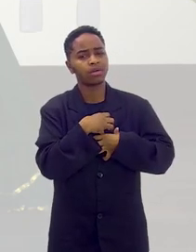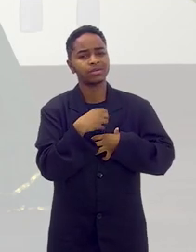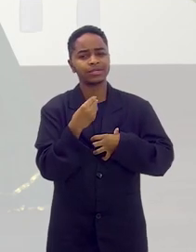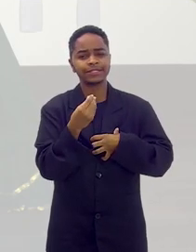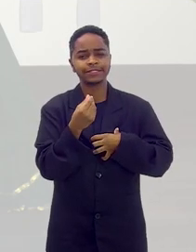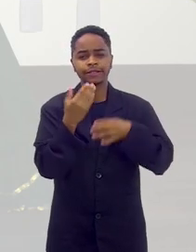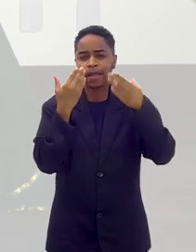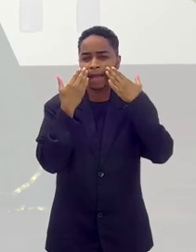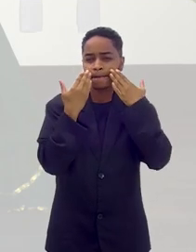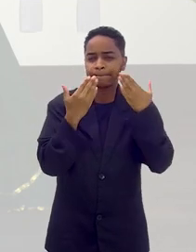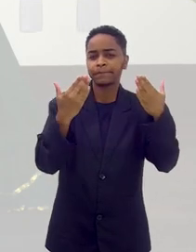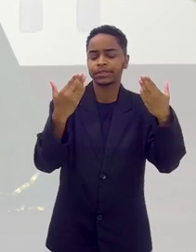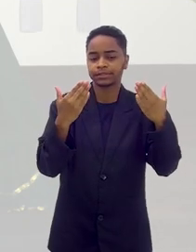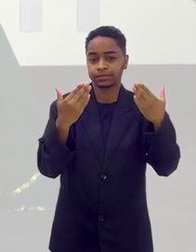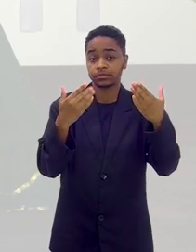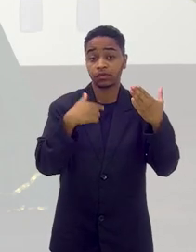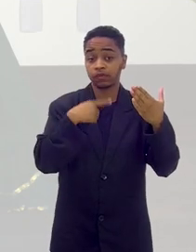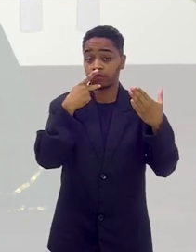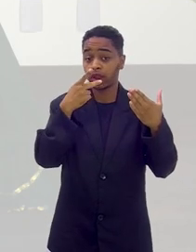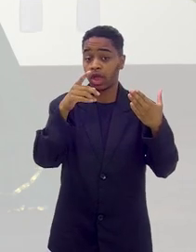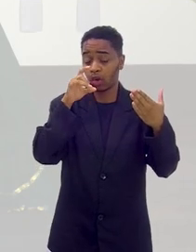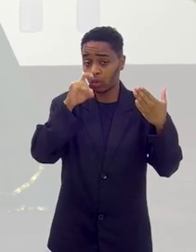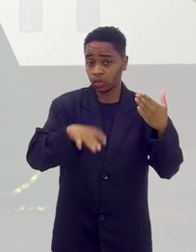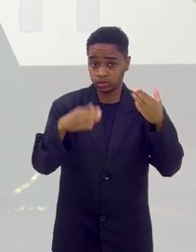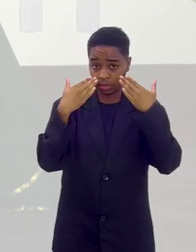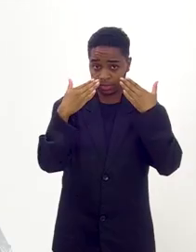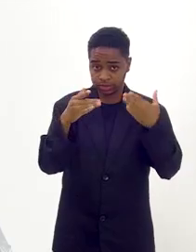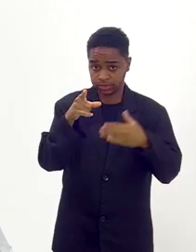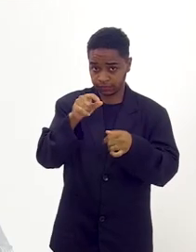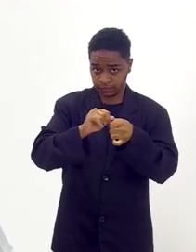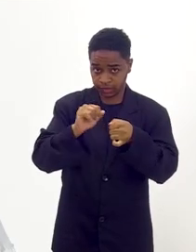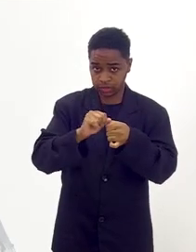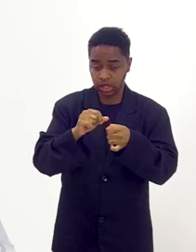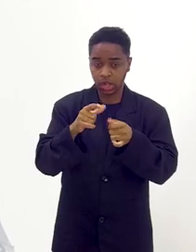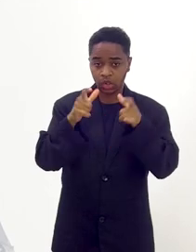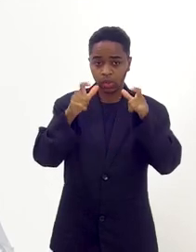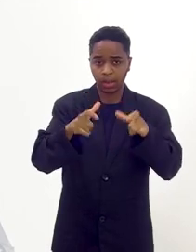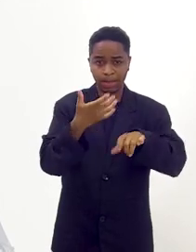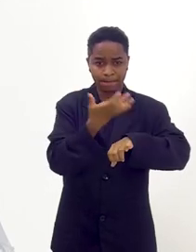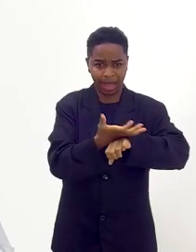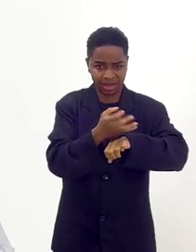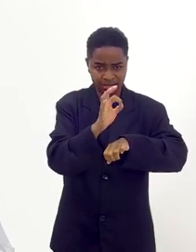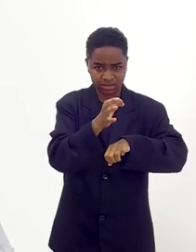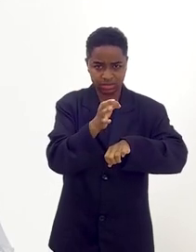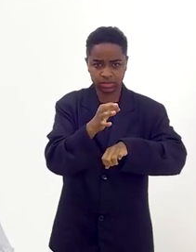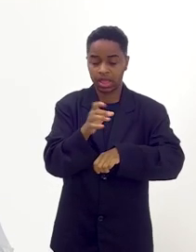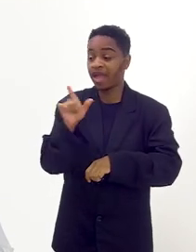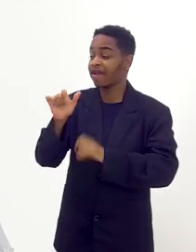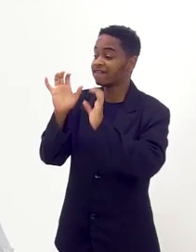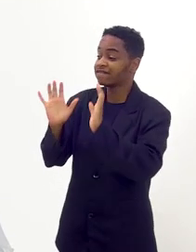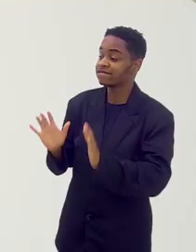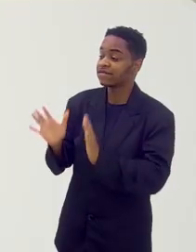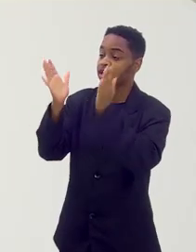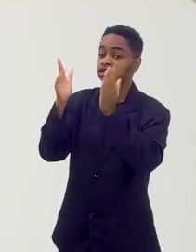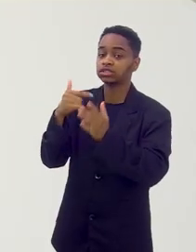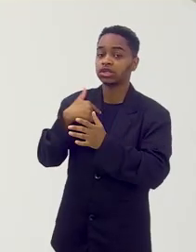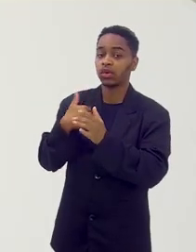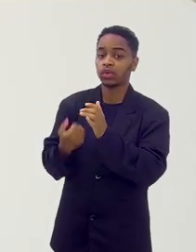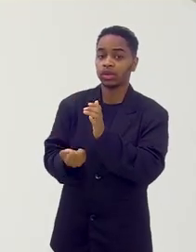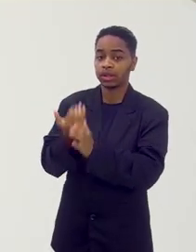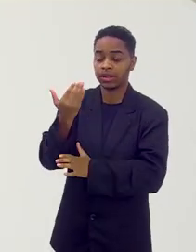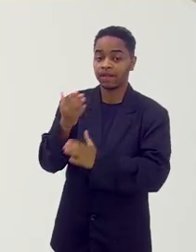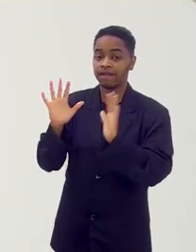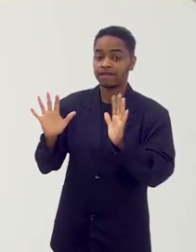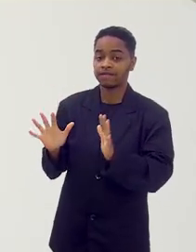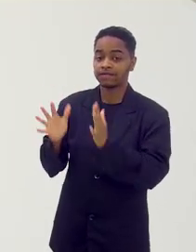Deb, de se apresentar? Vamos falar dessa última tua apresentação. Foi num parque, não foi? Foi na festa que eu fiz,